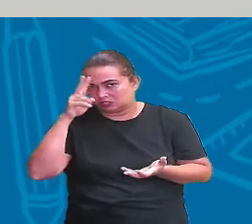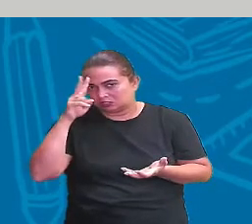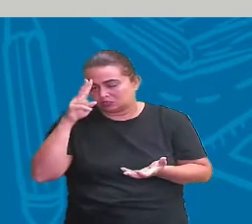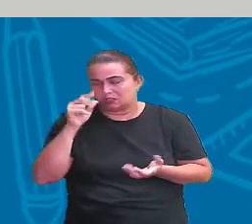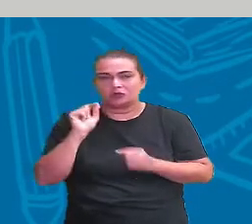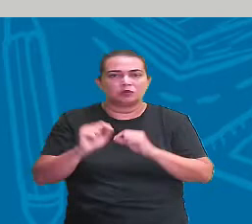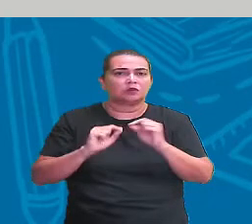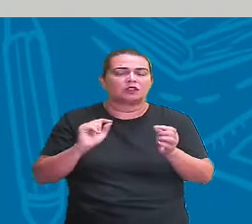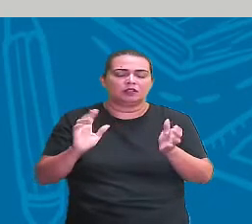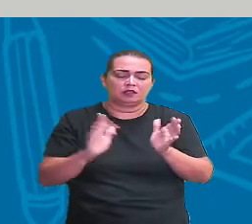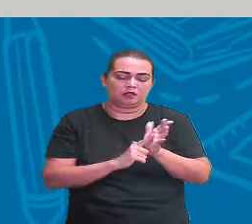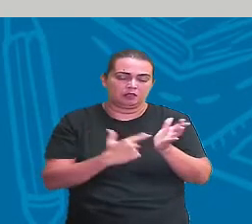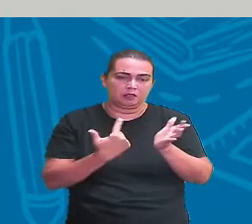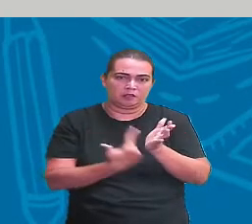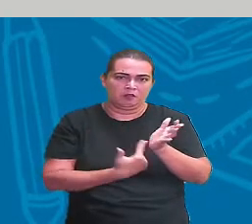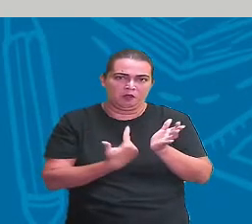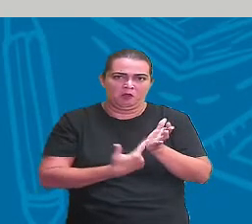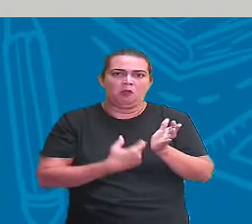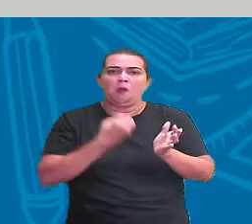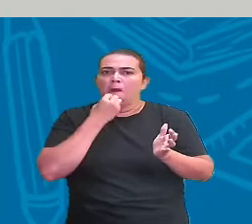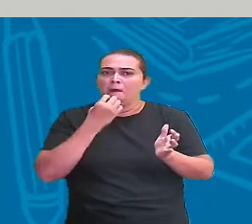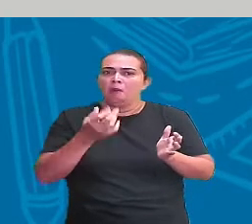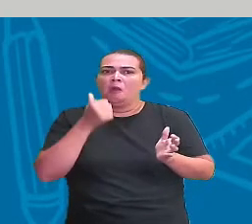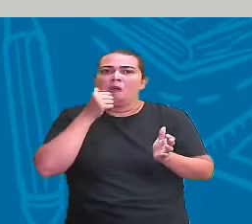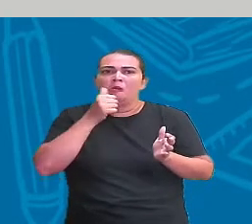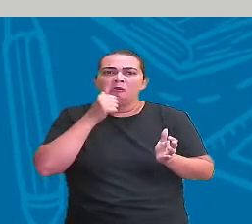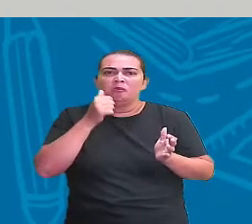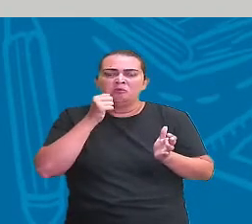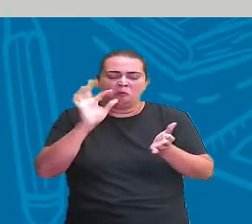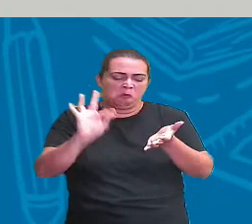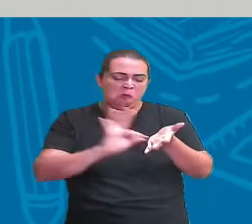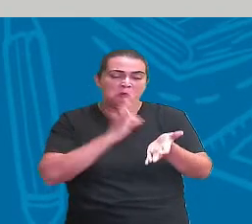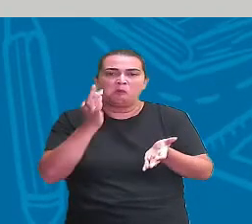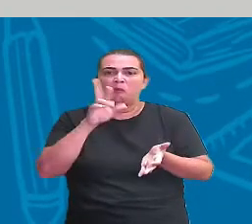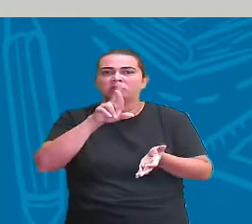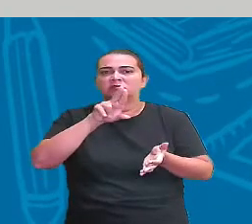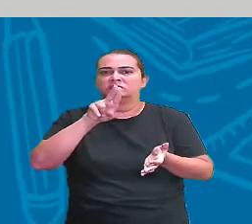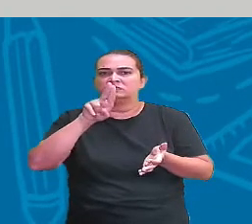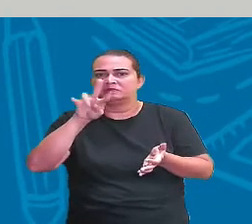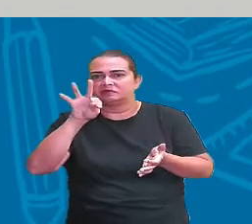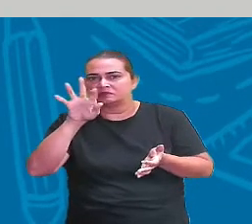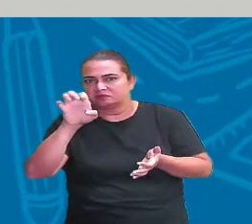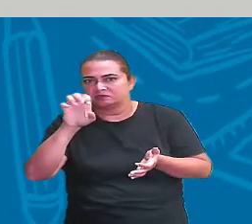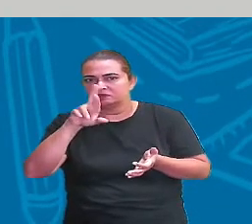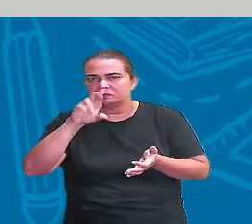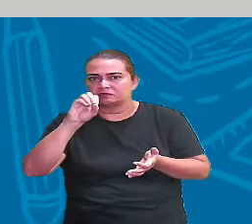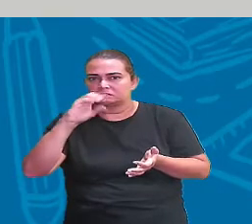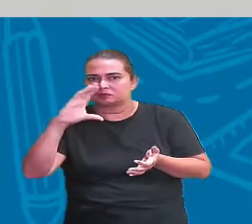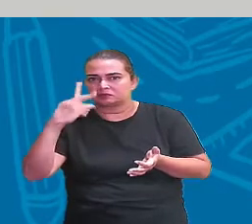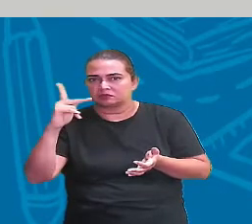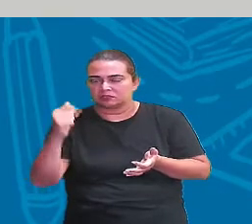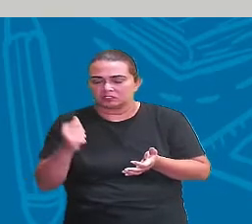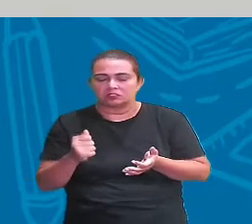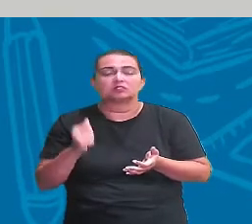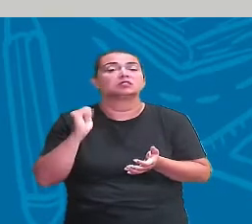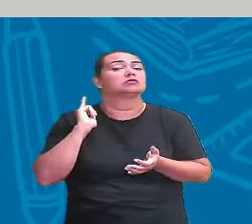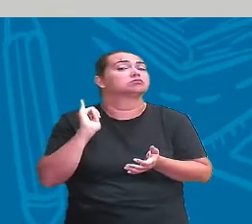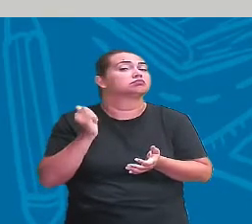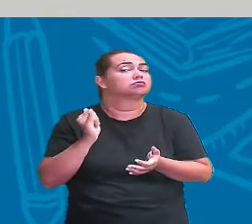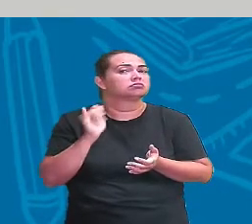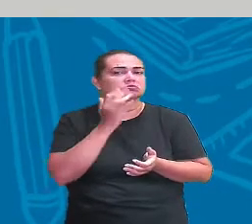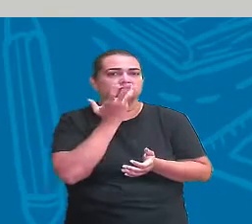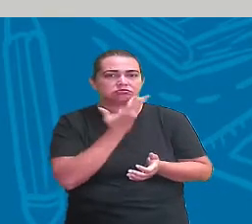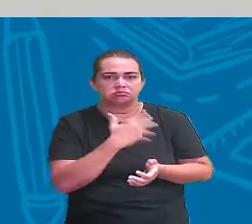fenomenal. Se chama Ruth Rocha. E que vocês vão amar. É um livro de contação infantil, mas que vai trazer muito